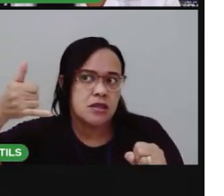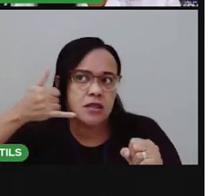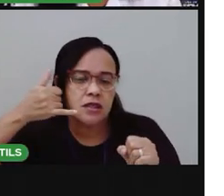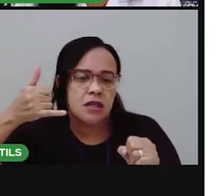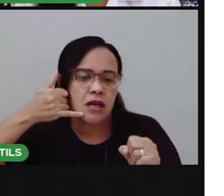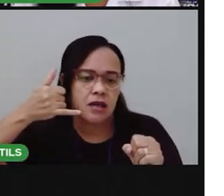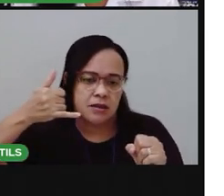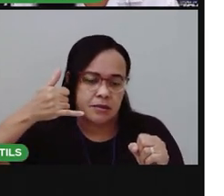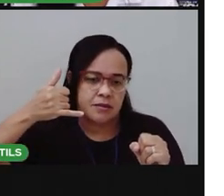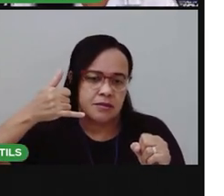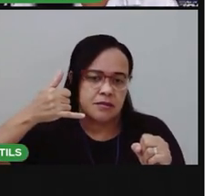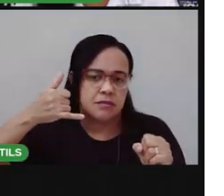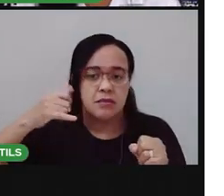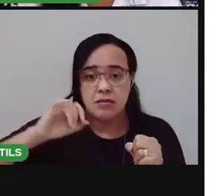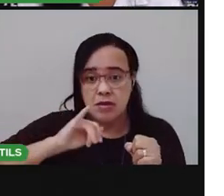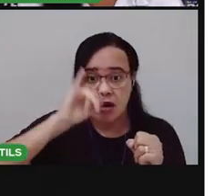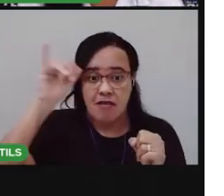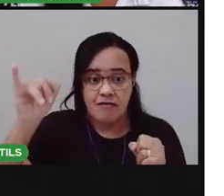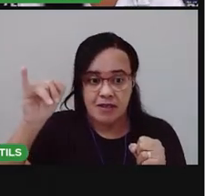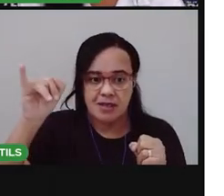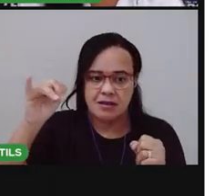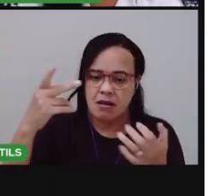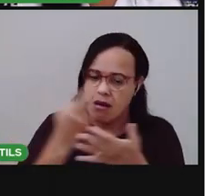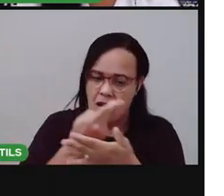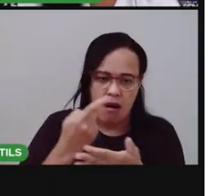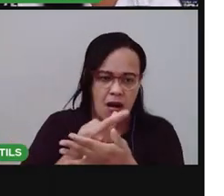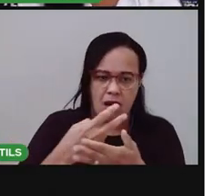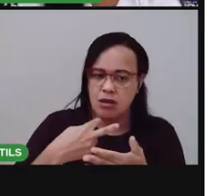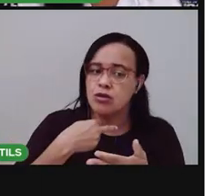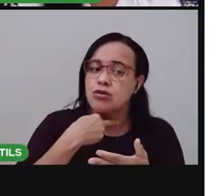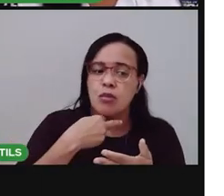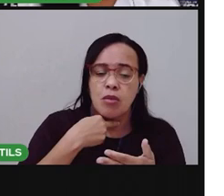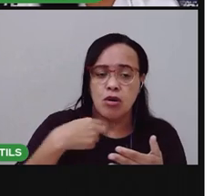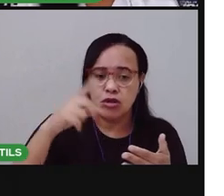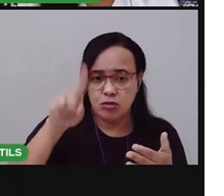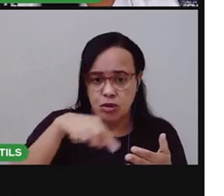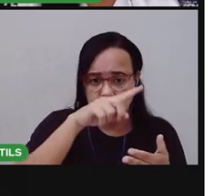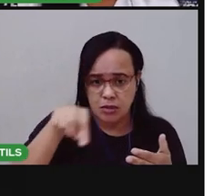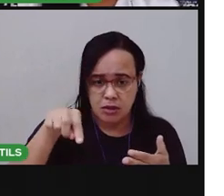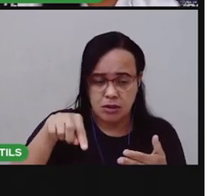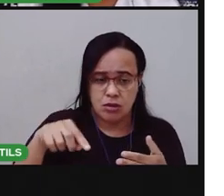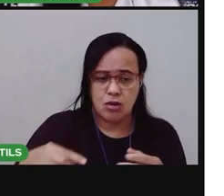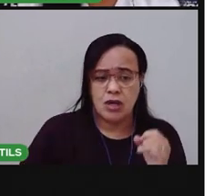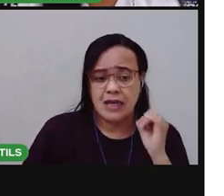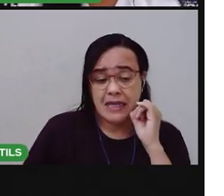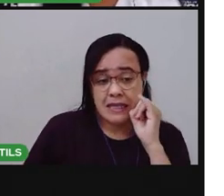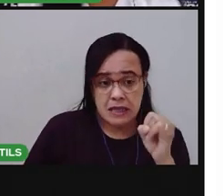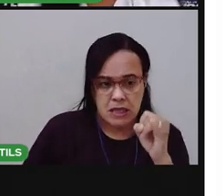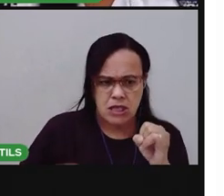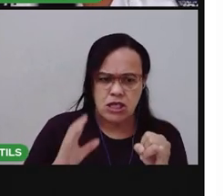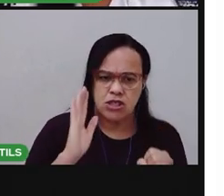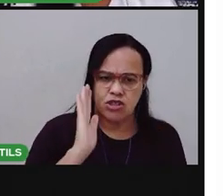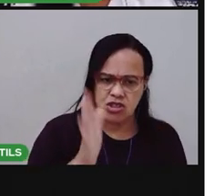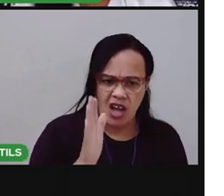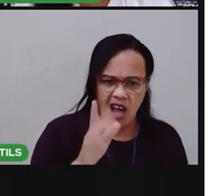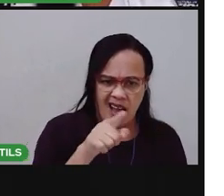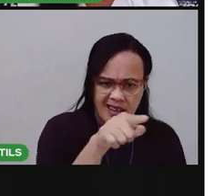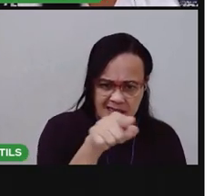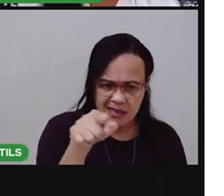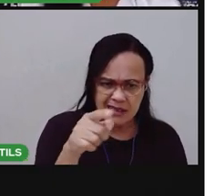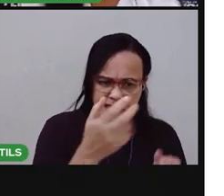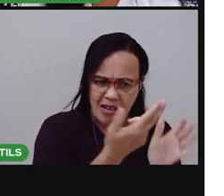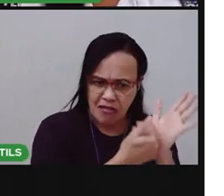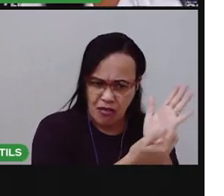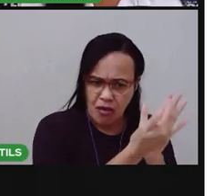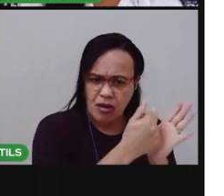Você já viu alguma criança na rua? Como nessas imagens que eu estou mostrando. Vendendo doce